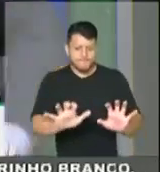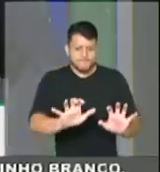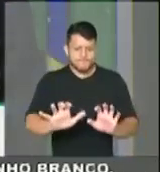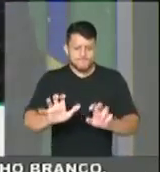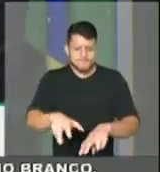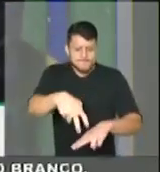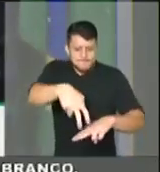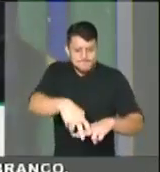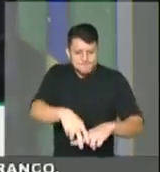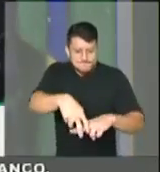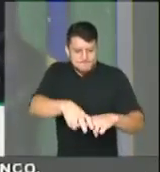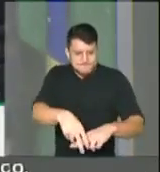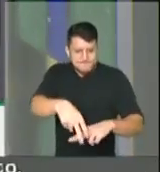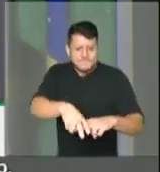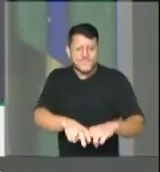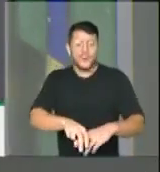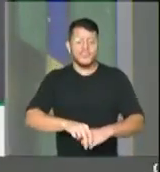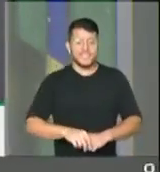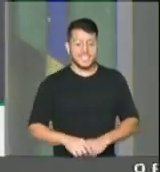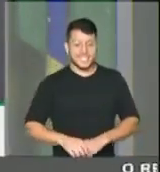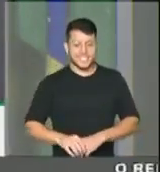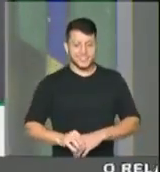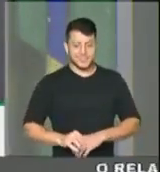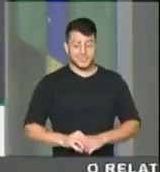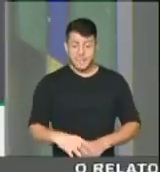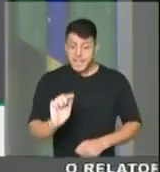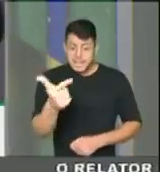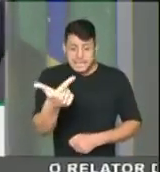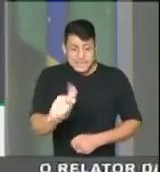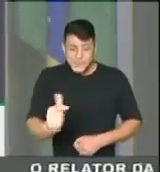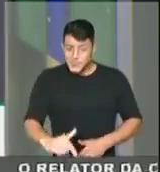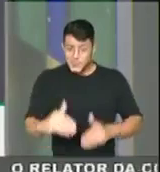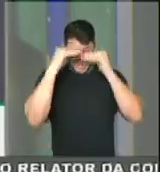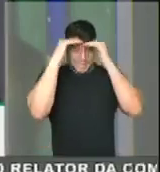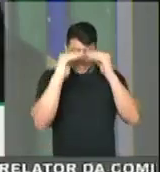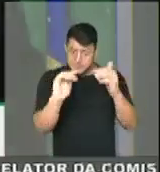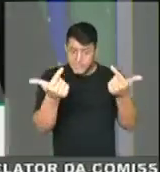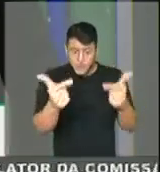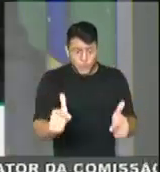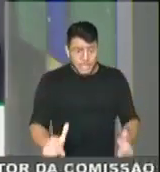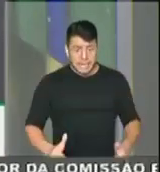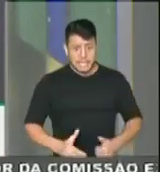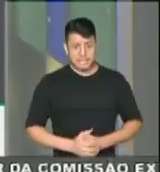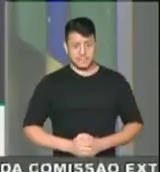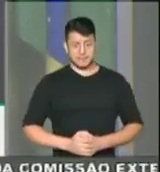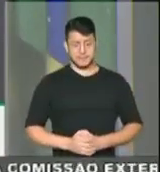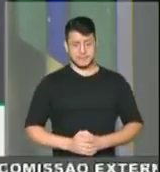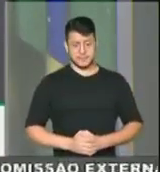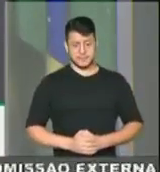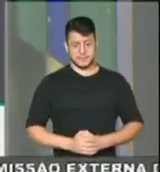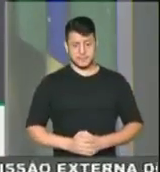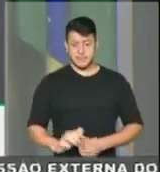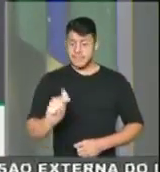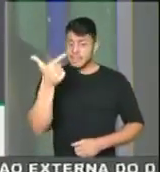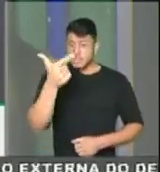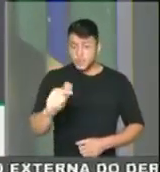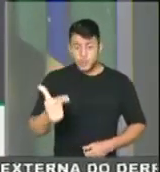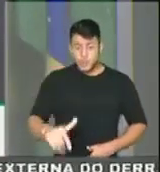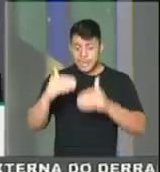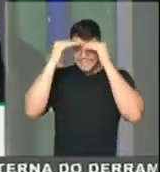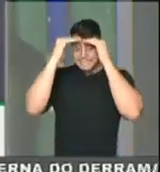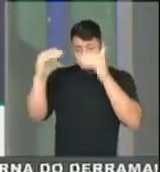sentando. Não se respeita o mais velho, não se respeita o